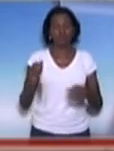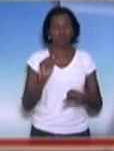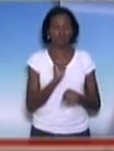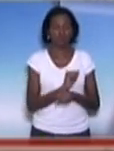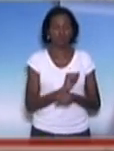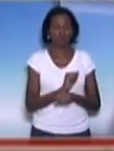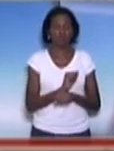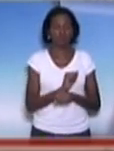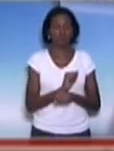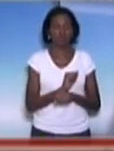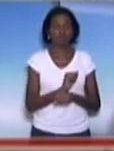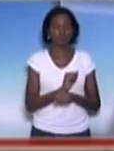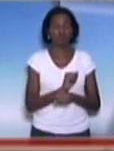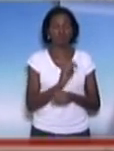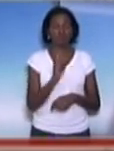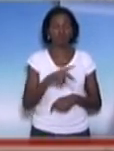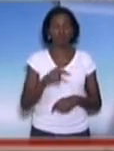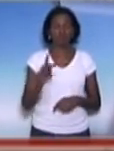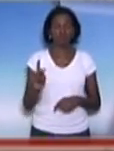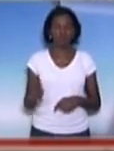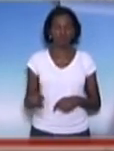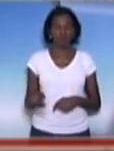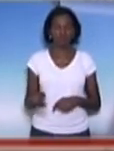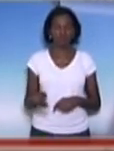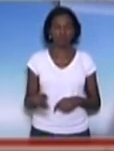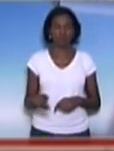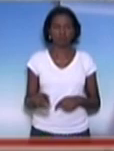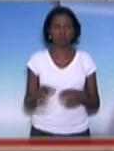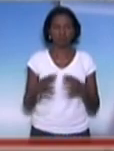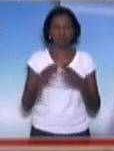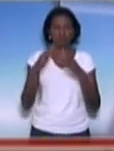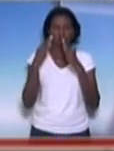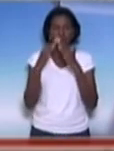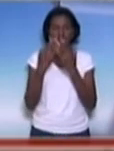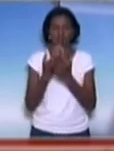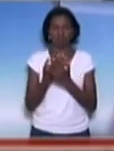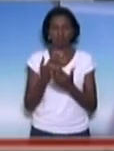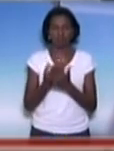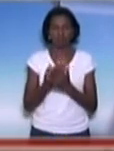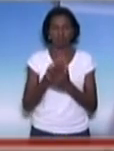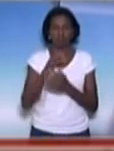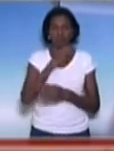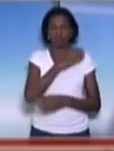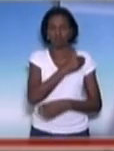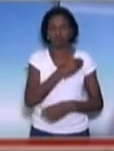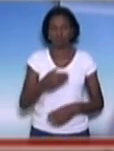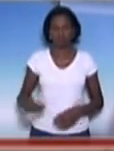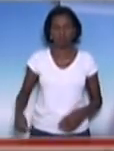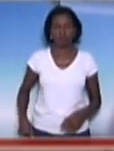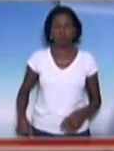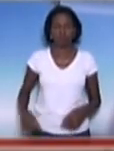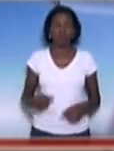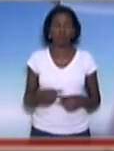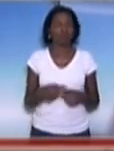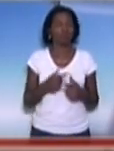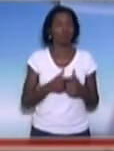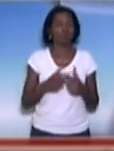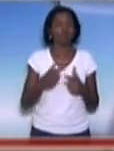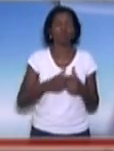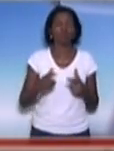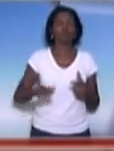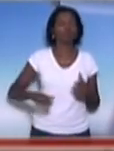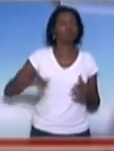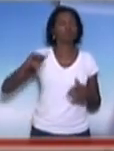paralisação de professores da rede estadual, é porque a situação chegou no